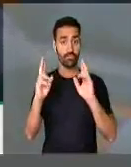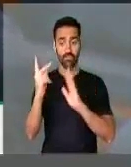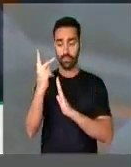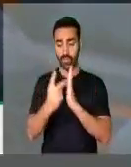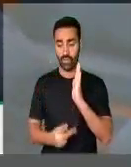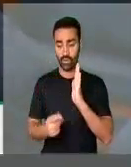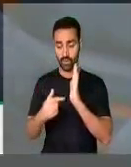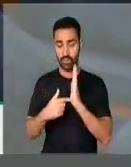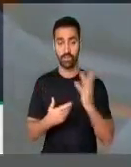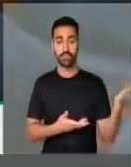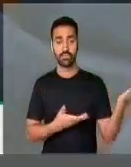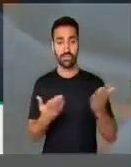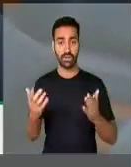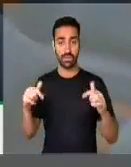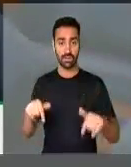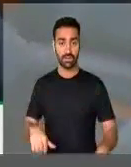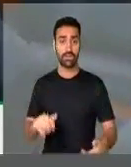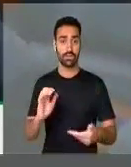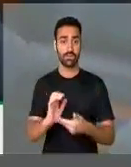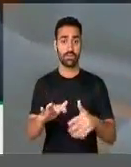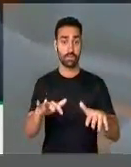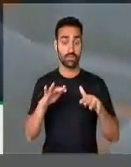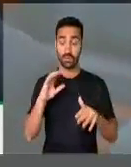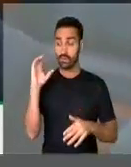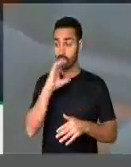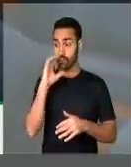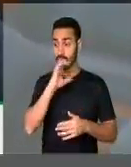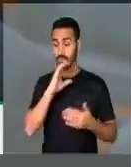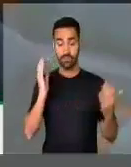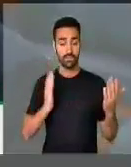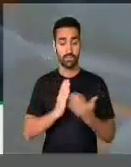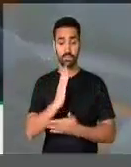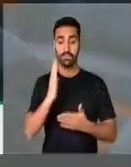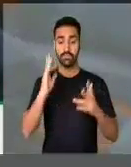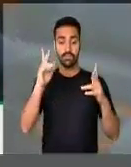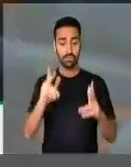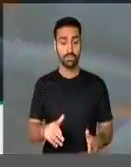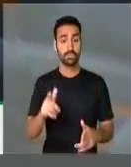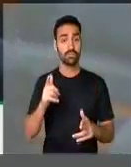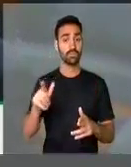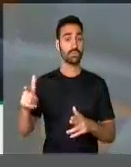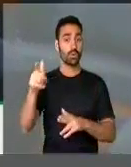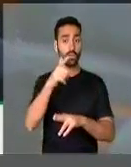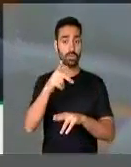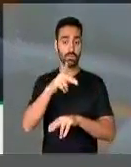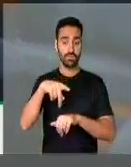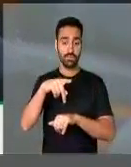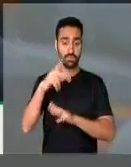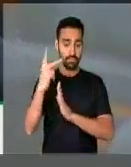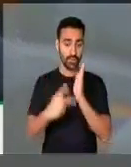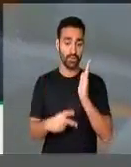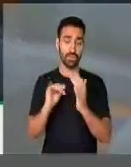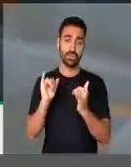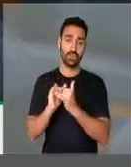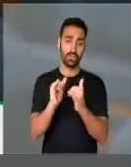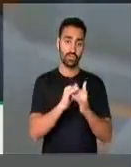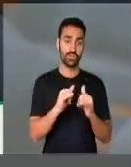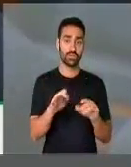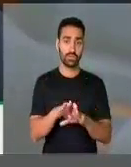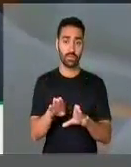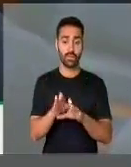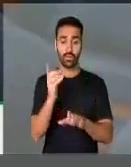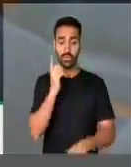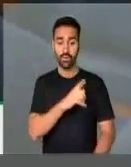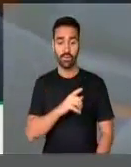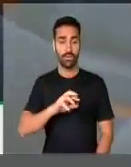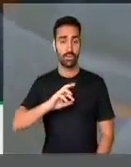projeto, ao vir para o plenário, seja aprovado, como foi outros projetos de anistia. Eu acho que não